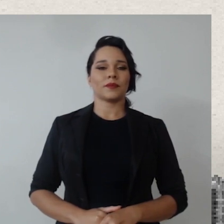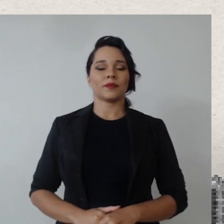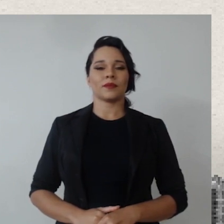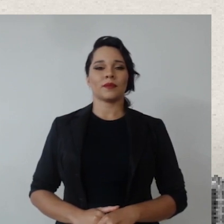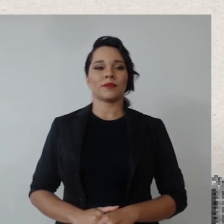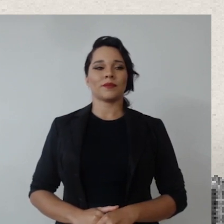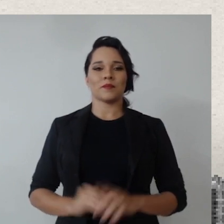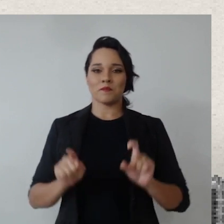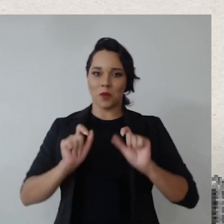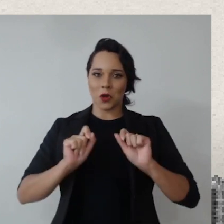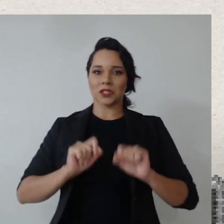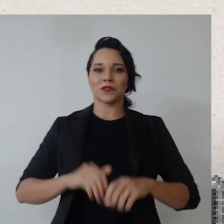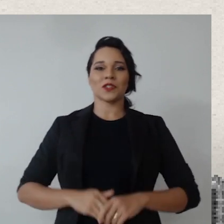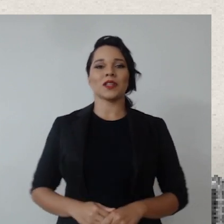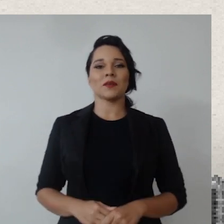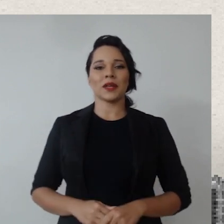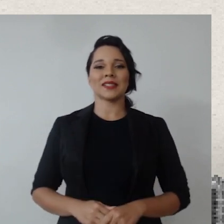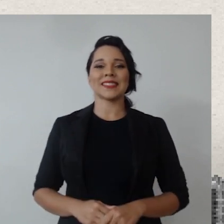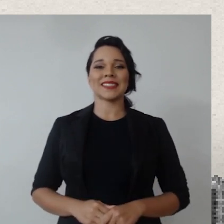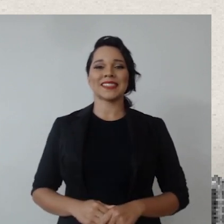Beatrizinha, pode tirar nosso print.